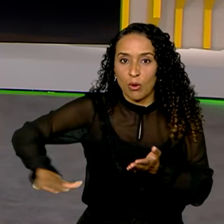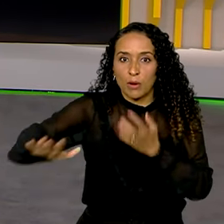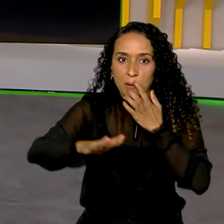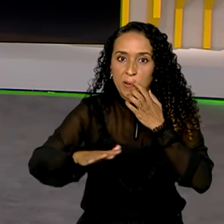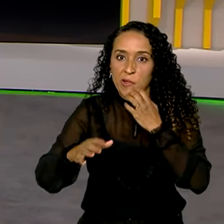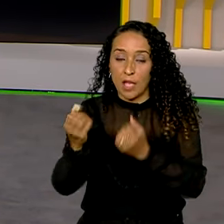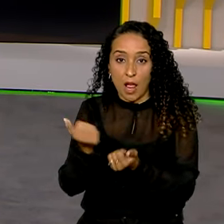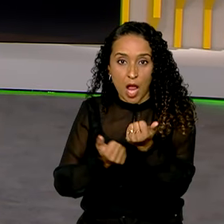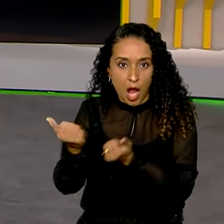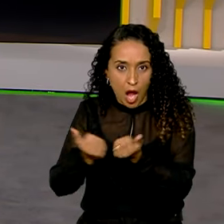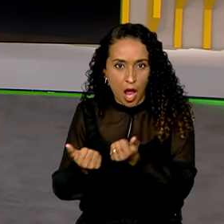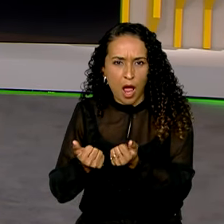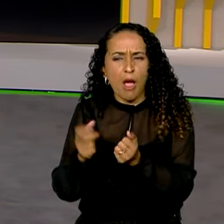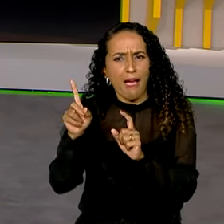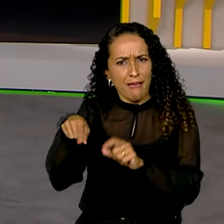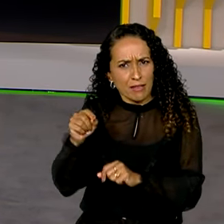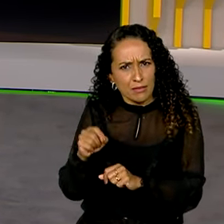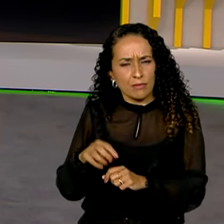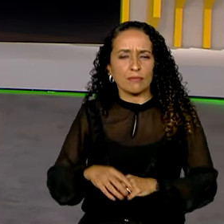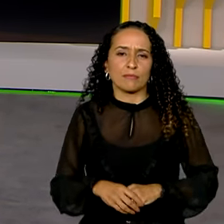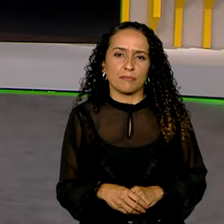automobilístico, é isso?